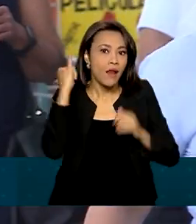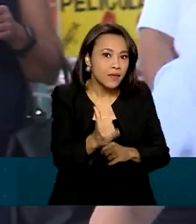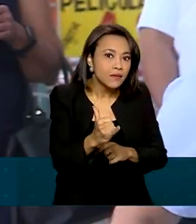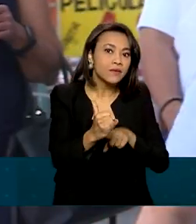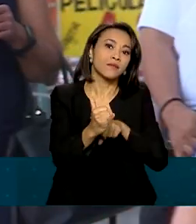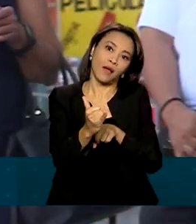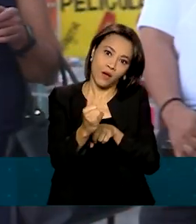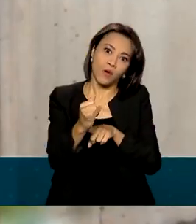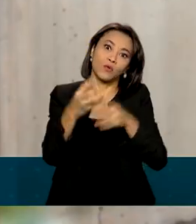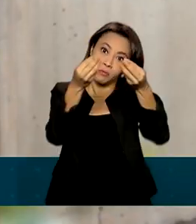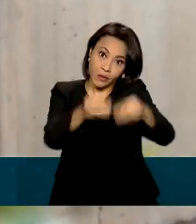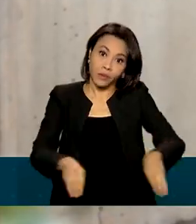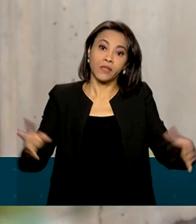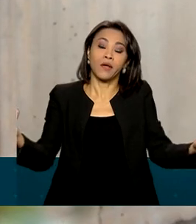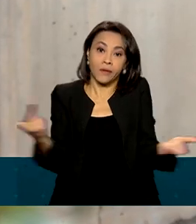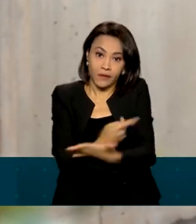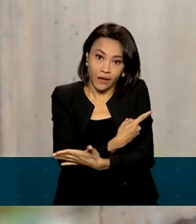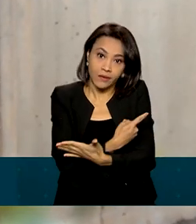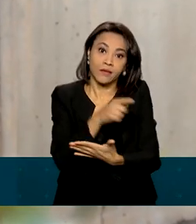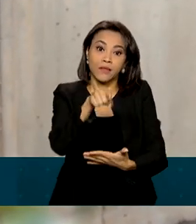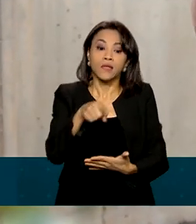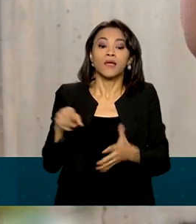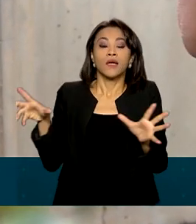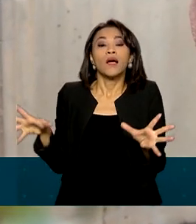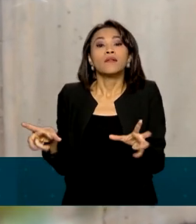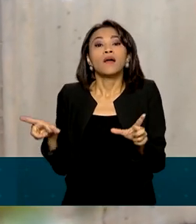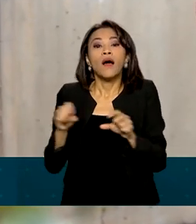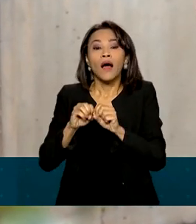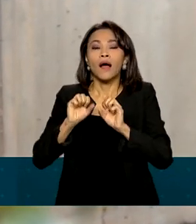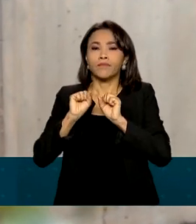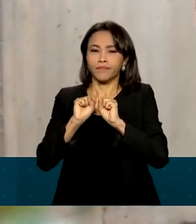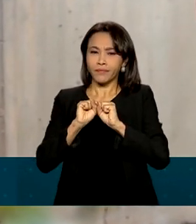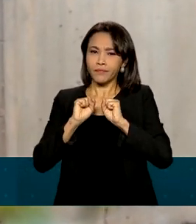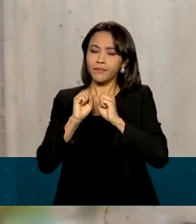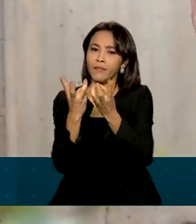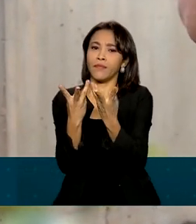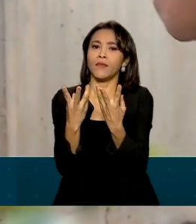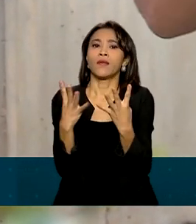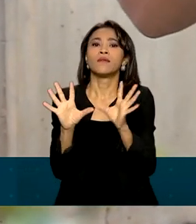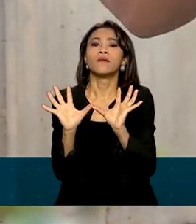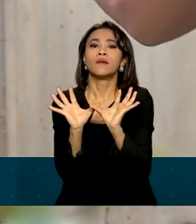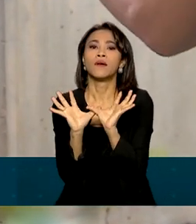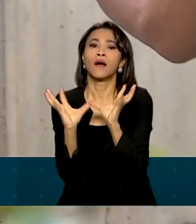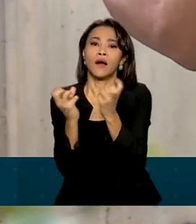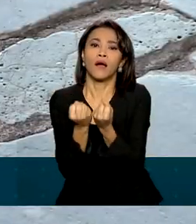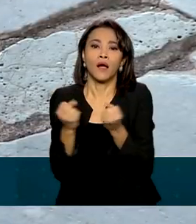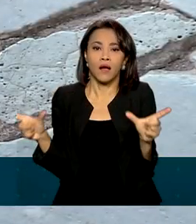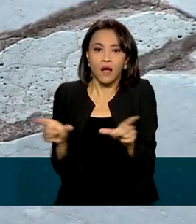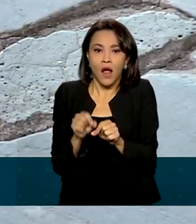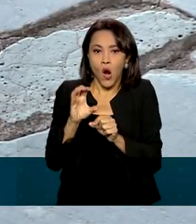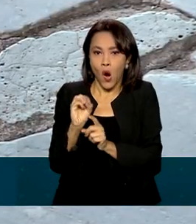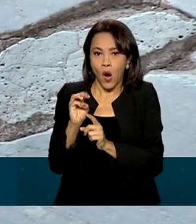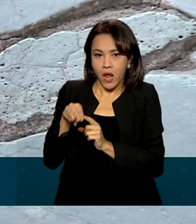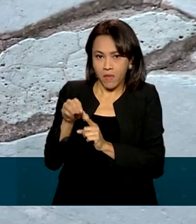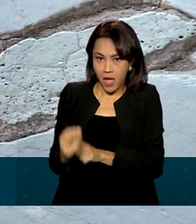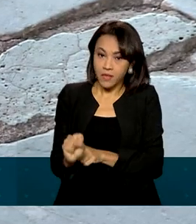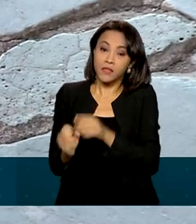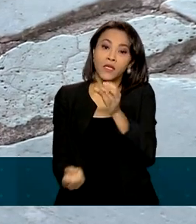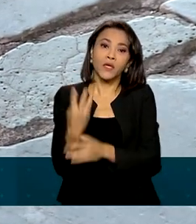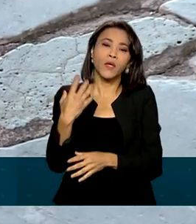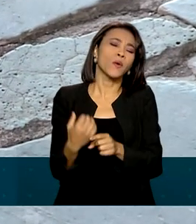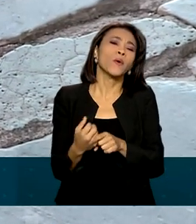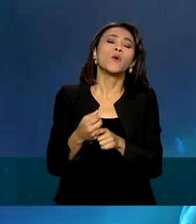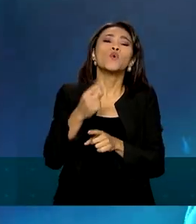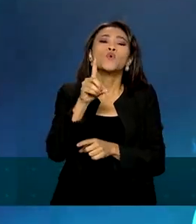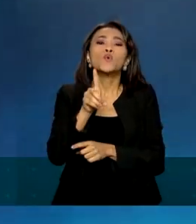pelo hábito de fumar, a Organização Mundial da Saúde criou, em 1987, o Dia Mundial Sem